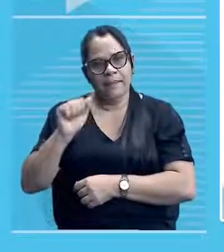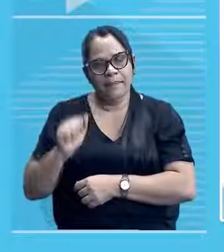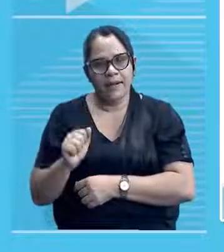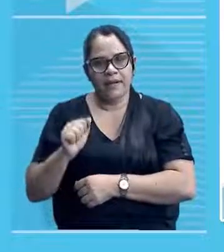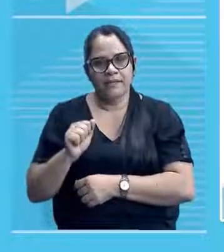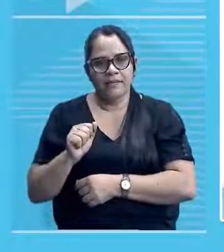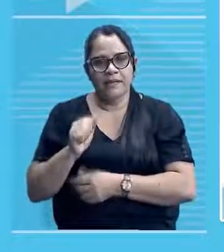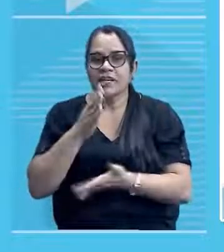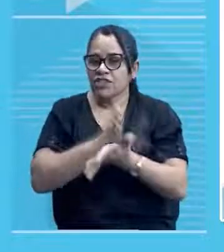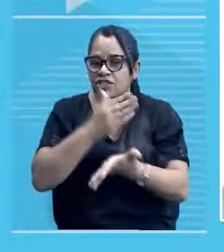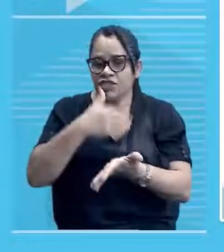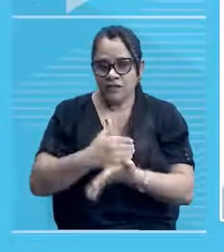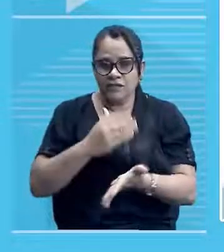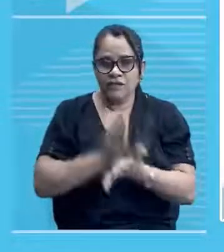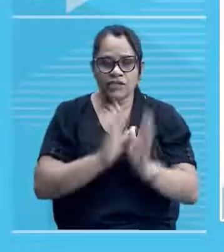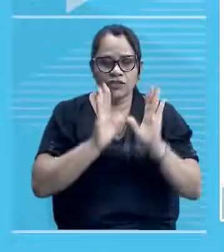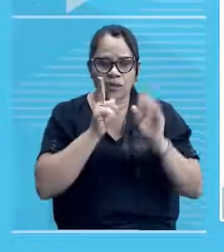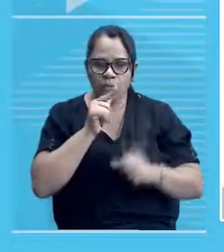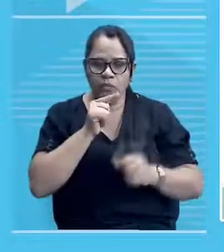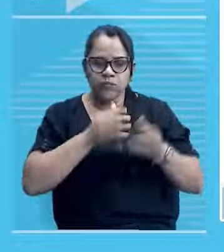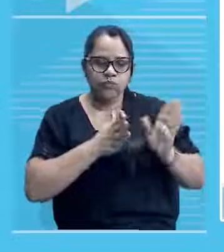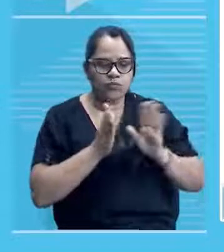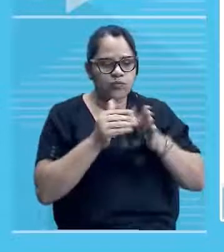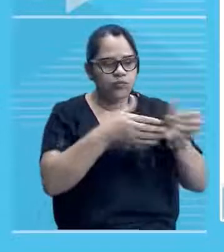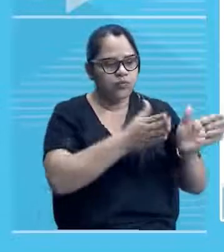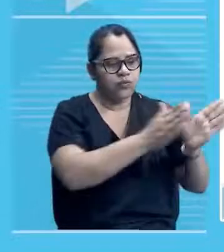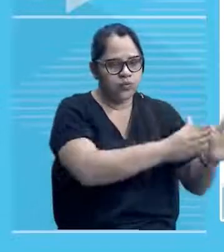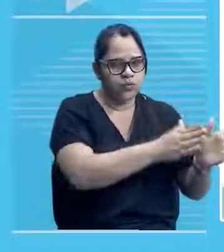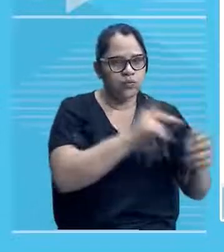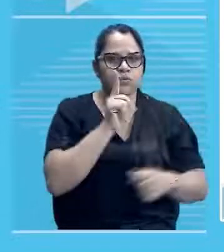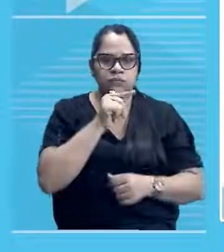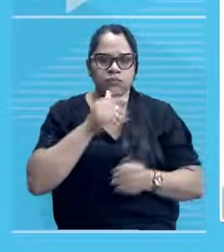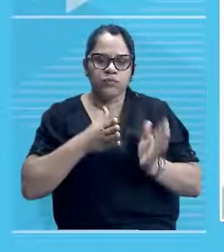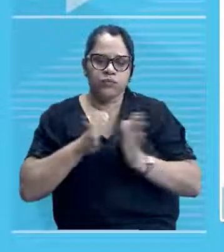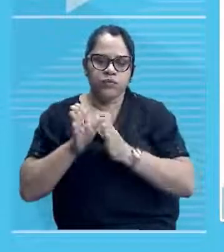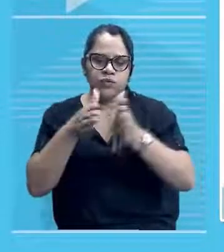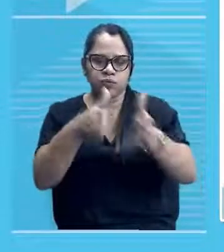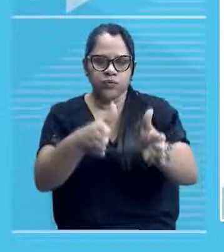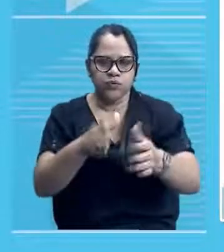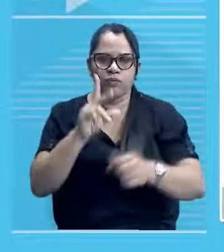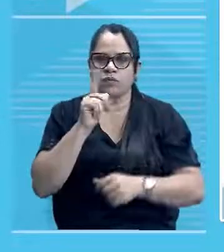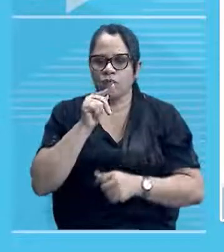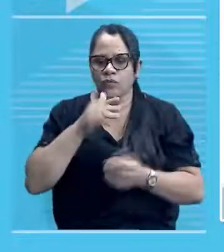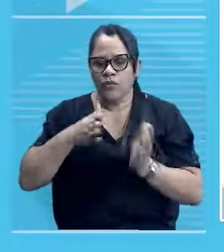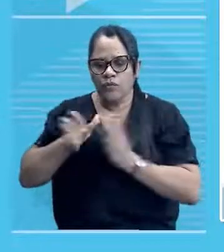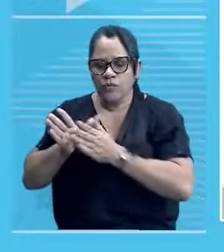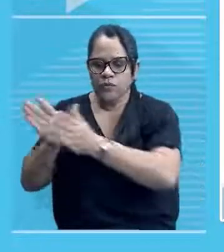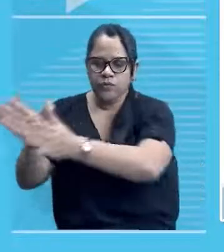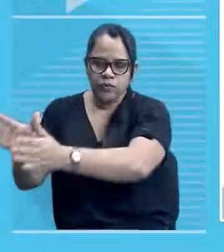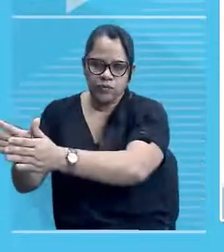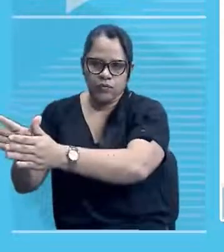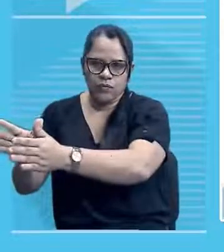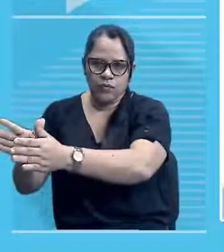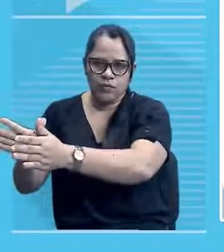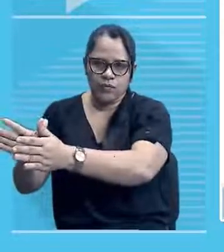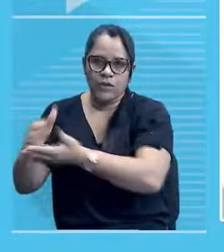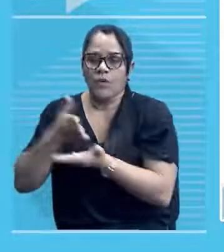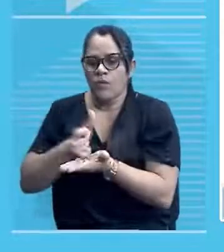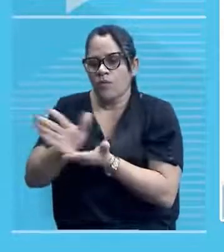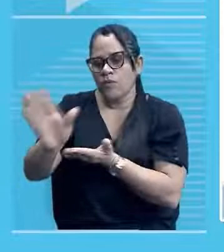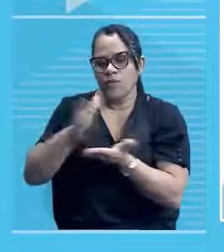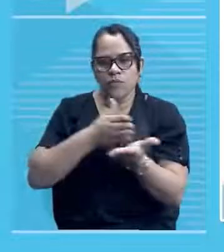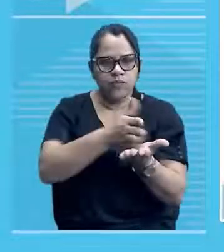em braços, né? Até porque o tipo de foz do Parnaíba é um tipo de foz delta, né? Então, não é...